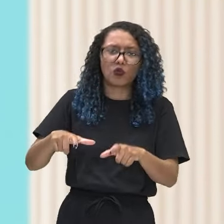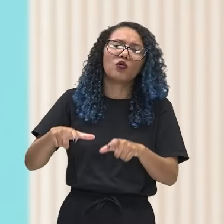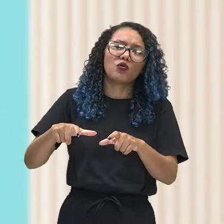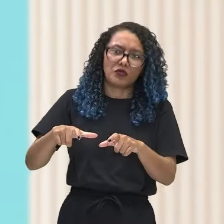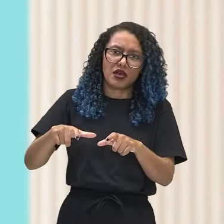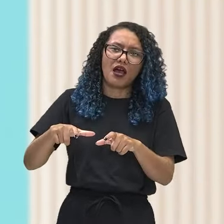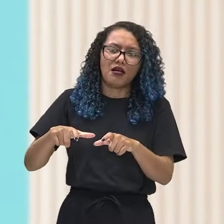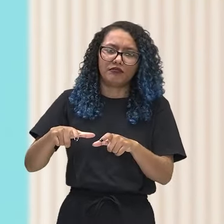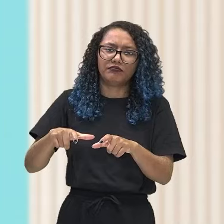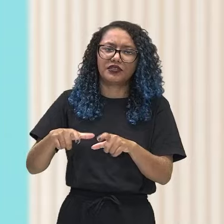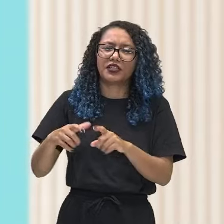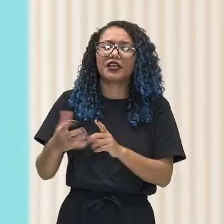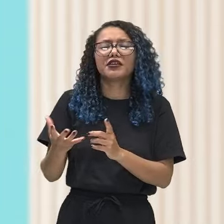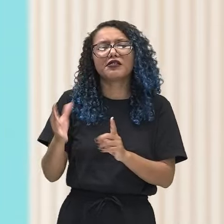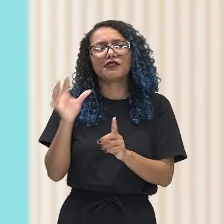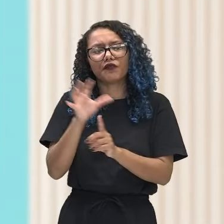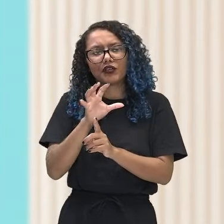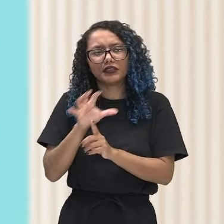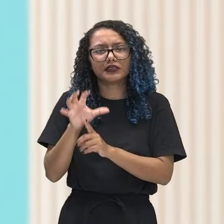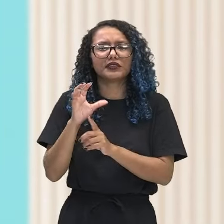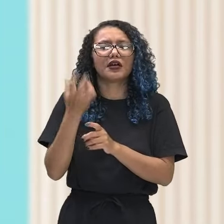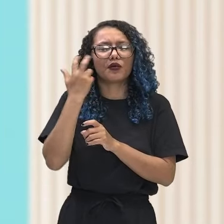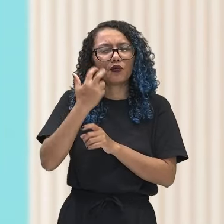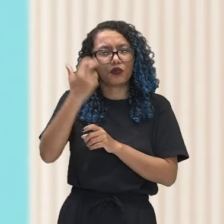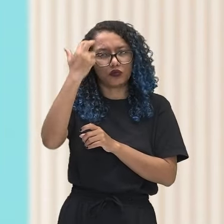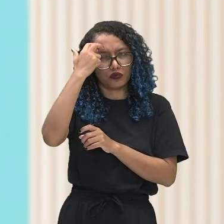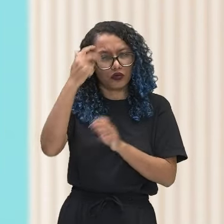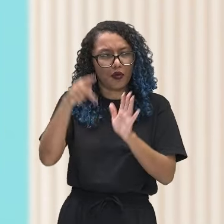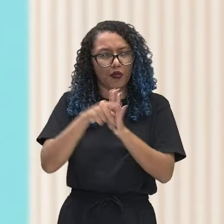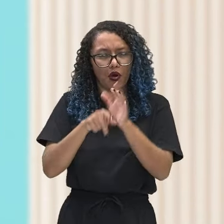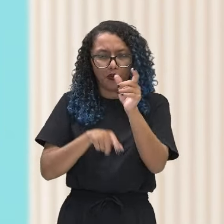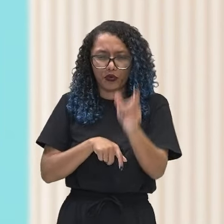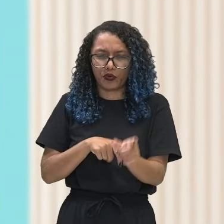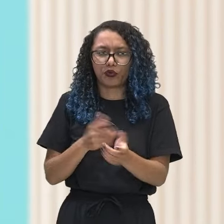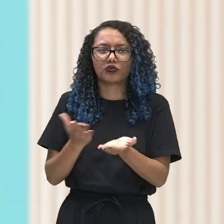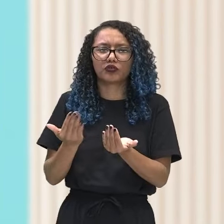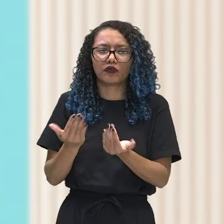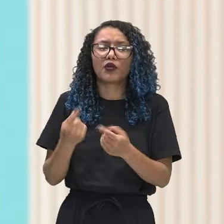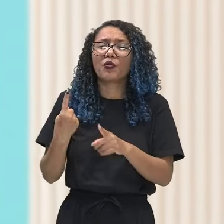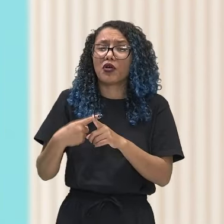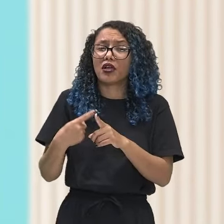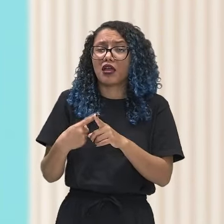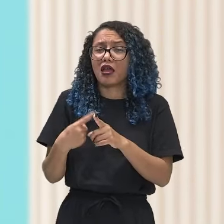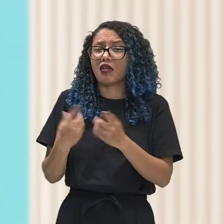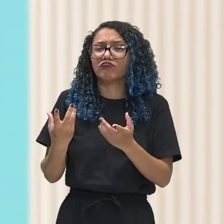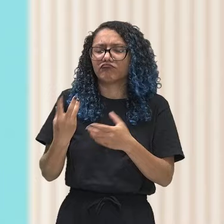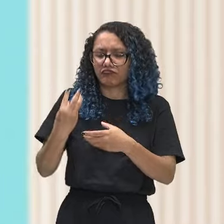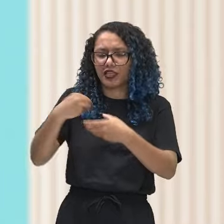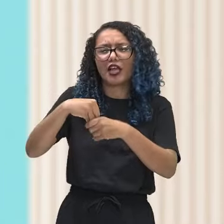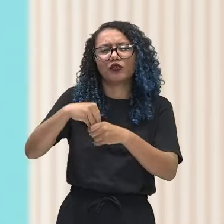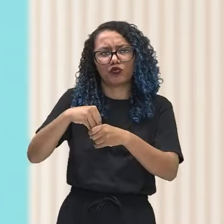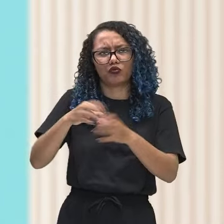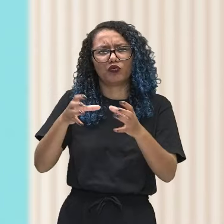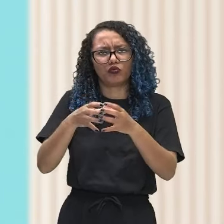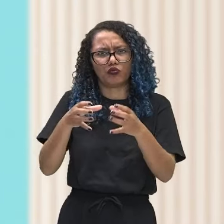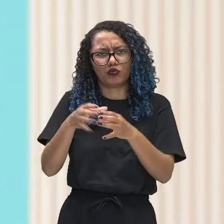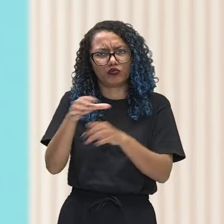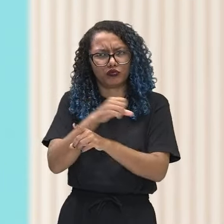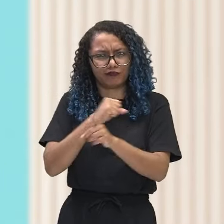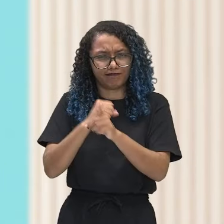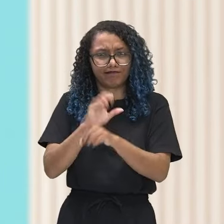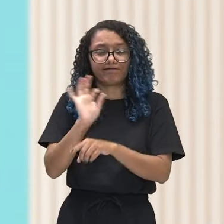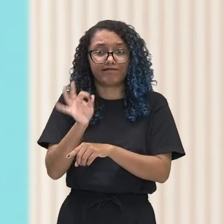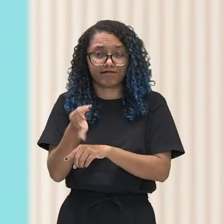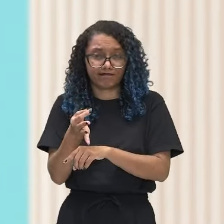influencia a sua cultura. Porque ele está inserido em um grupo social e assim ele